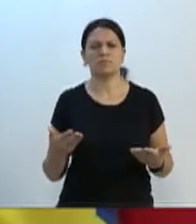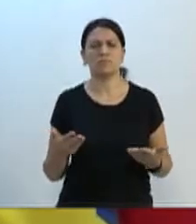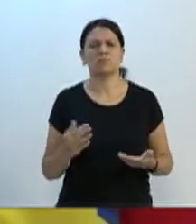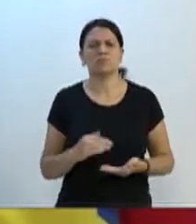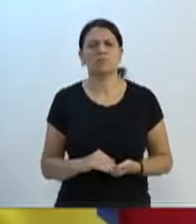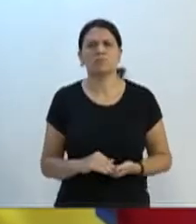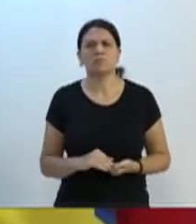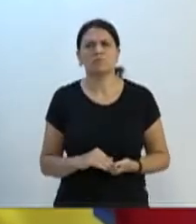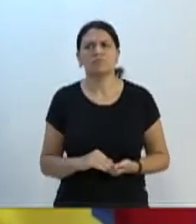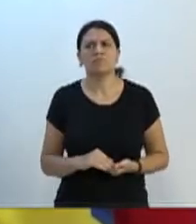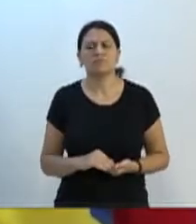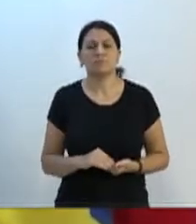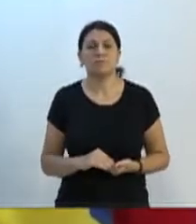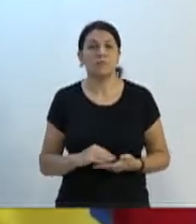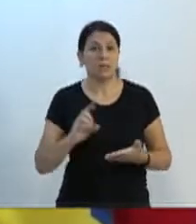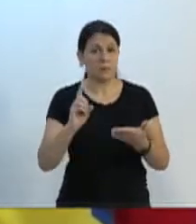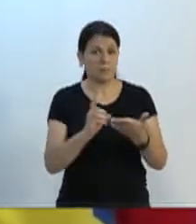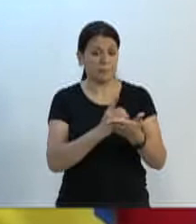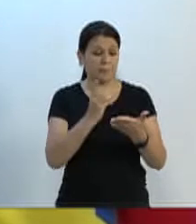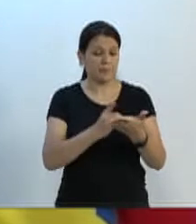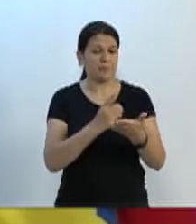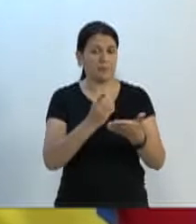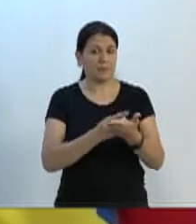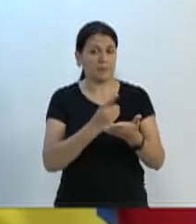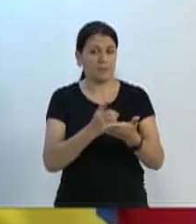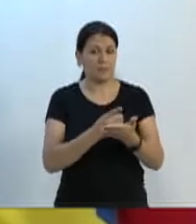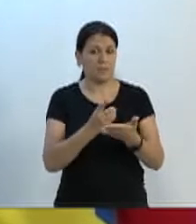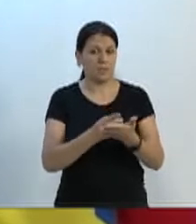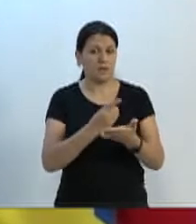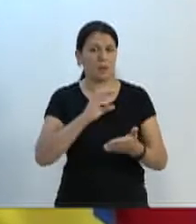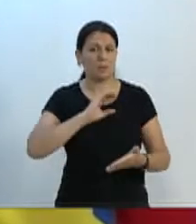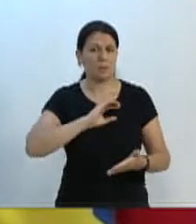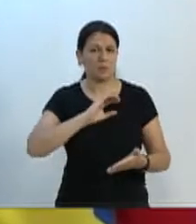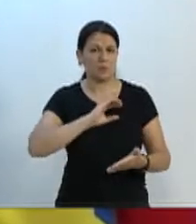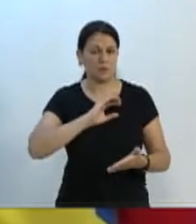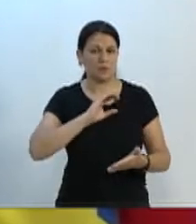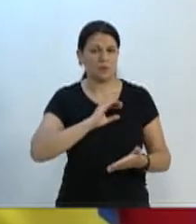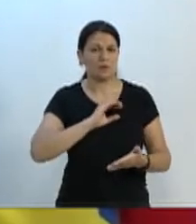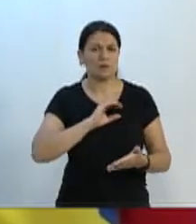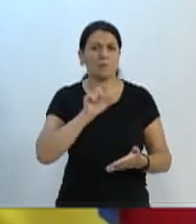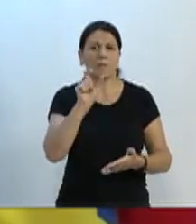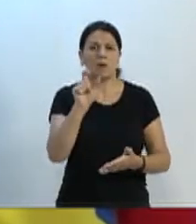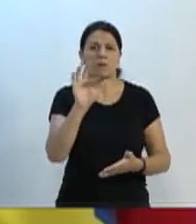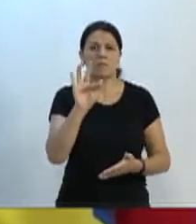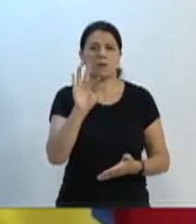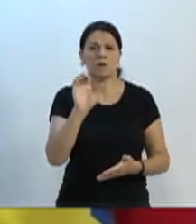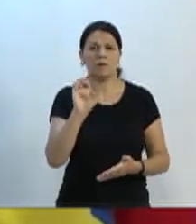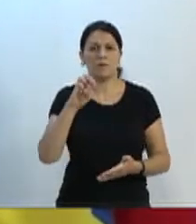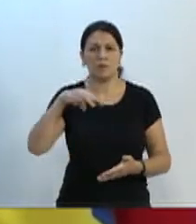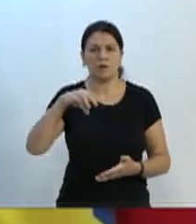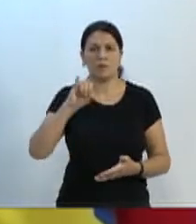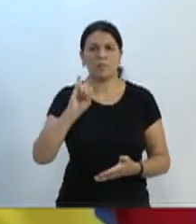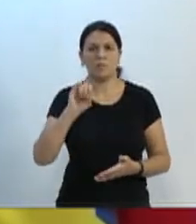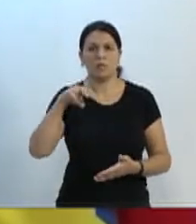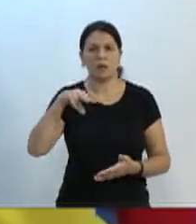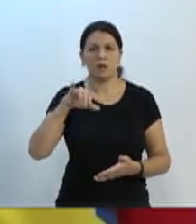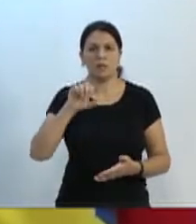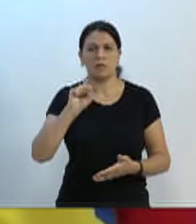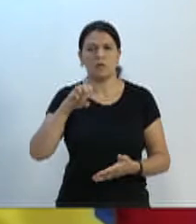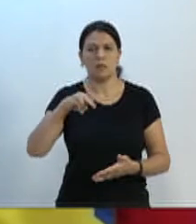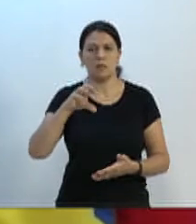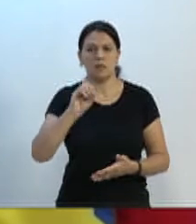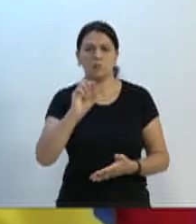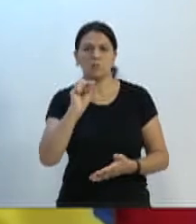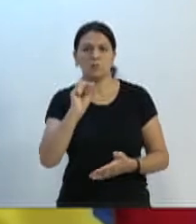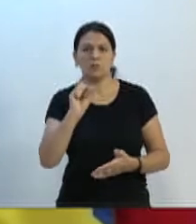Segundo o dicionário, o AES da língua portuguesa, feminismo é teoria que sustenta a igualdade